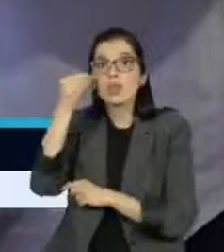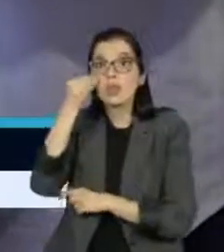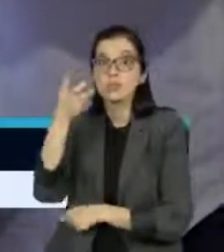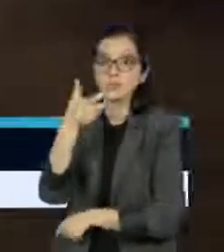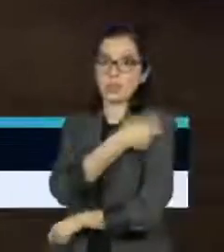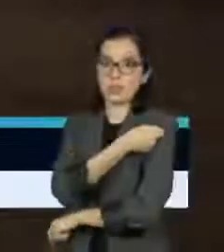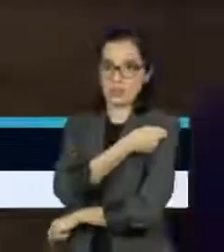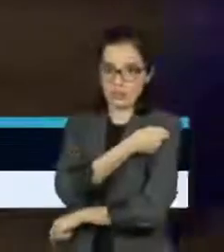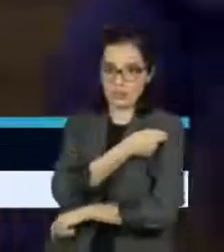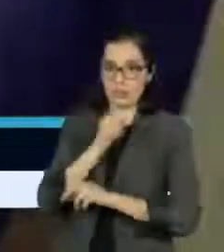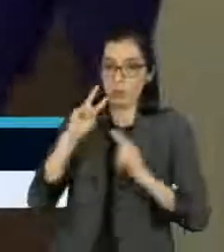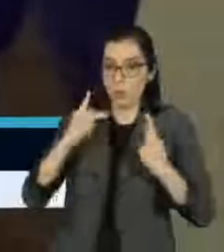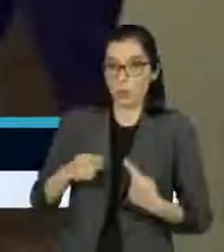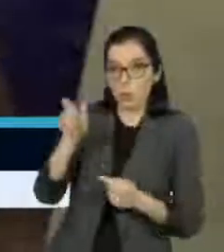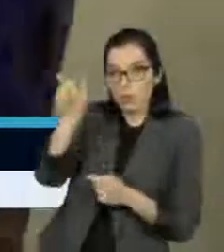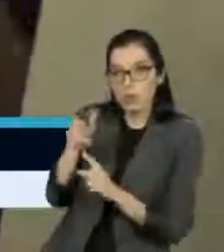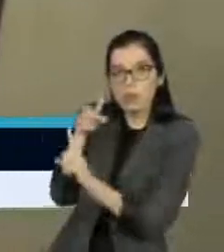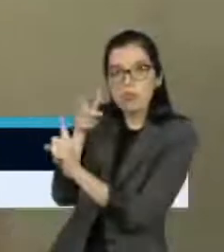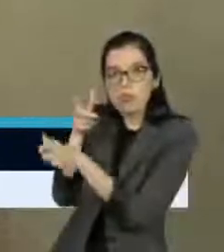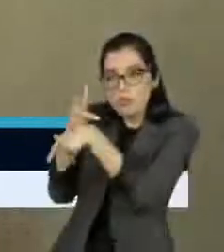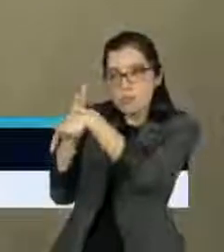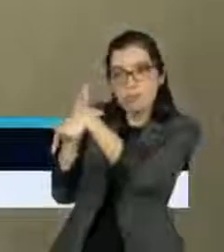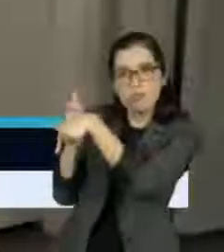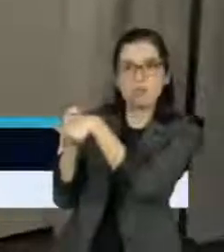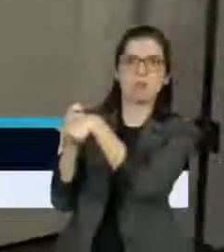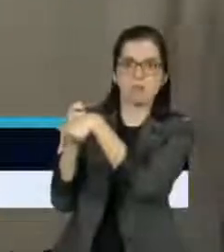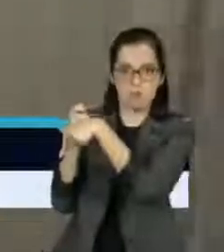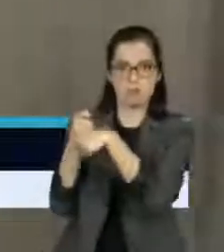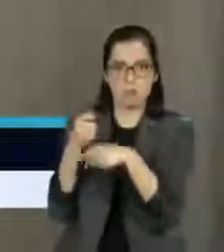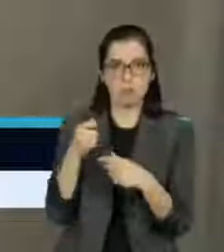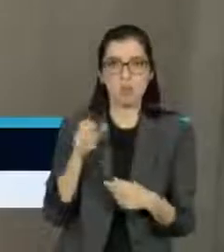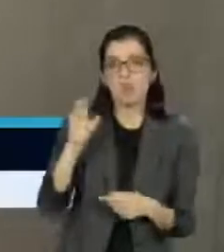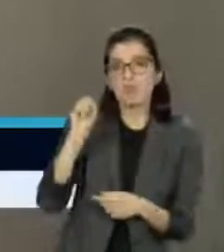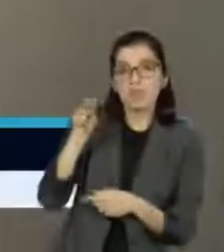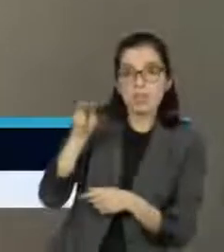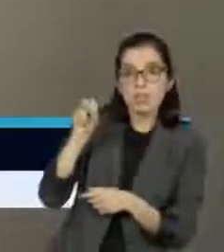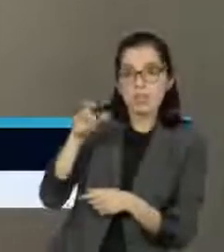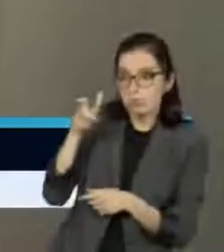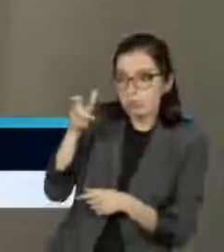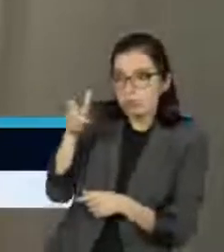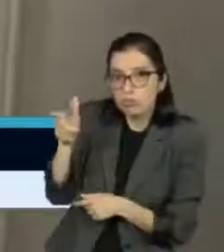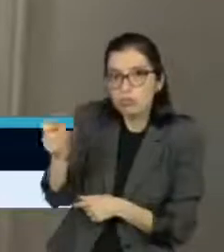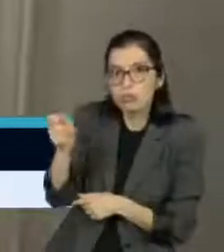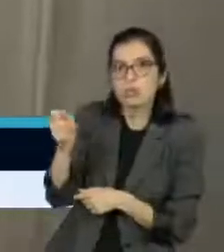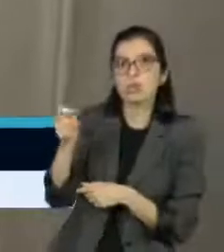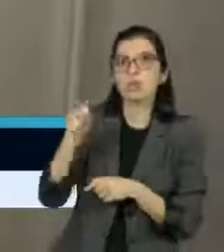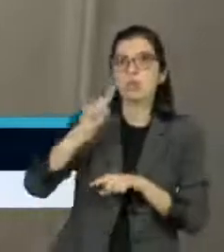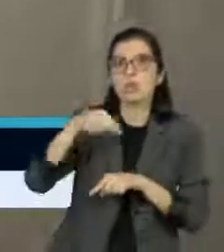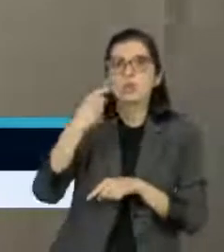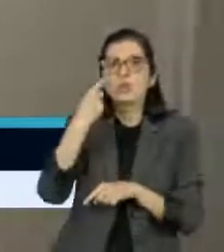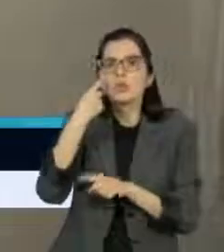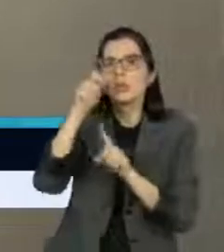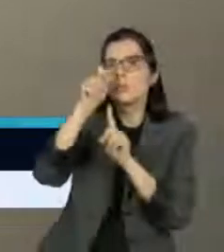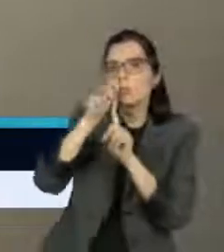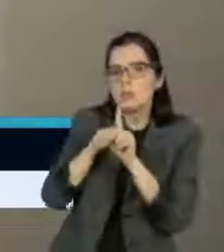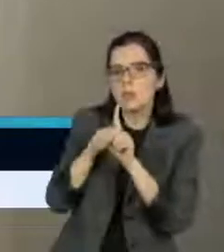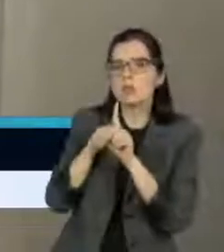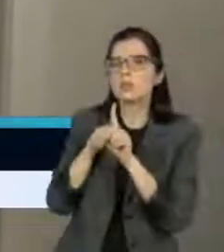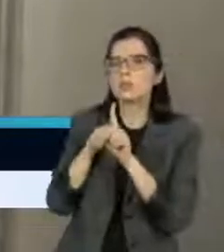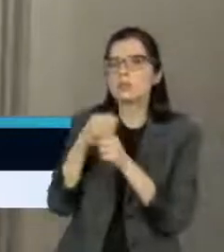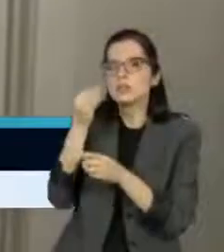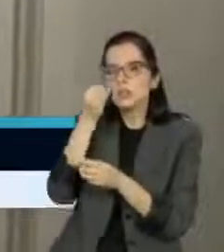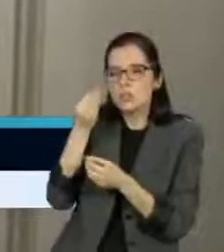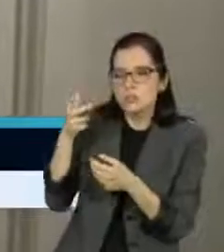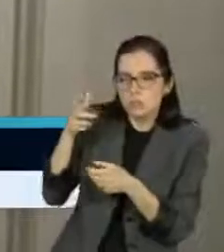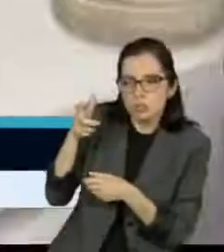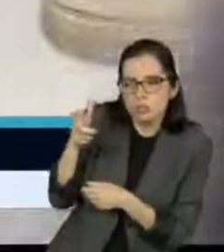de vacinas. Os voluntários receberiam a vacina e, cerca de um mês depois, seriam contaminados com a doença para testar se